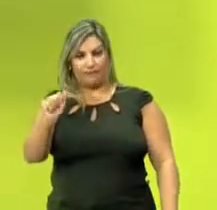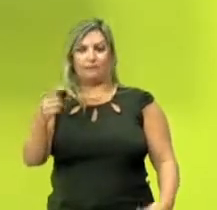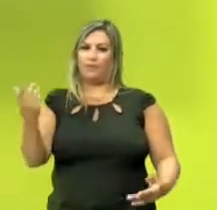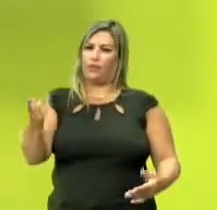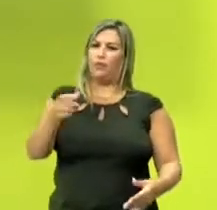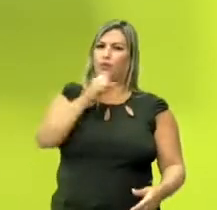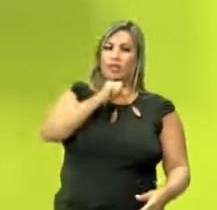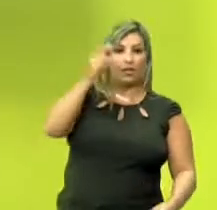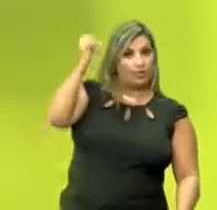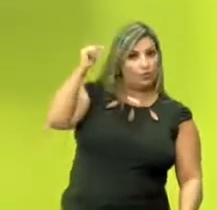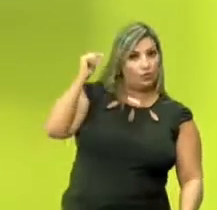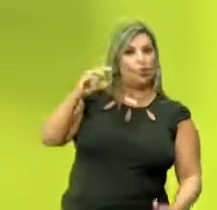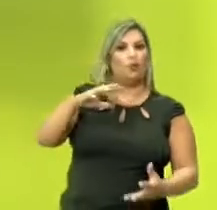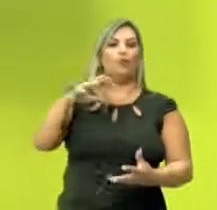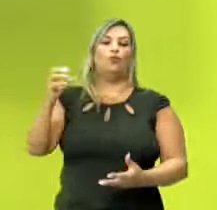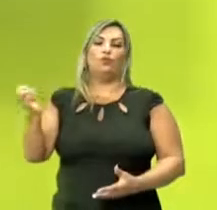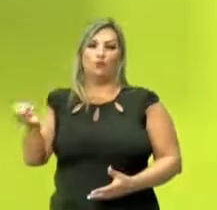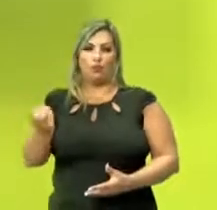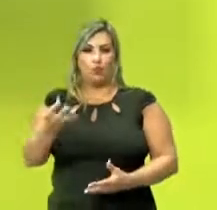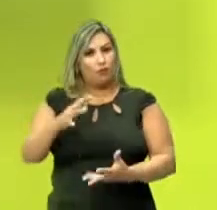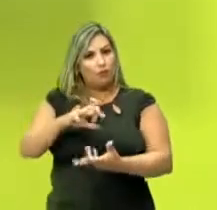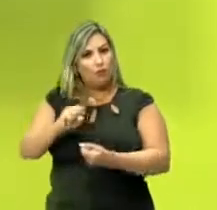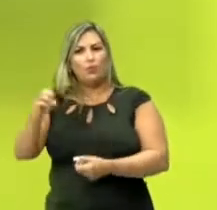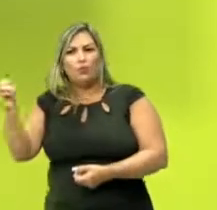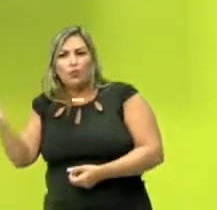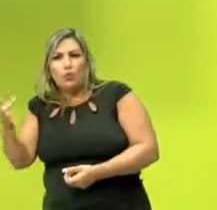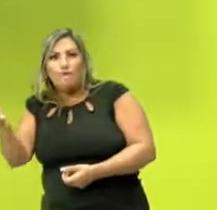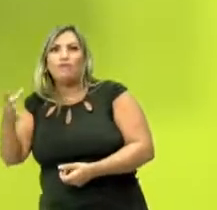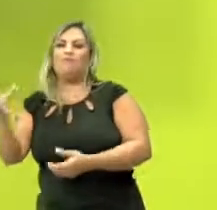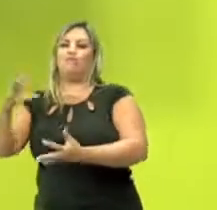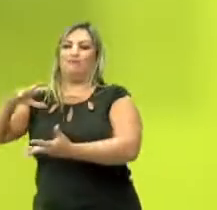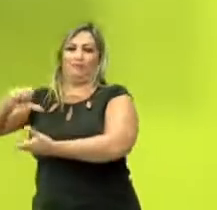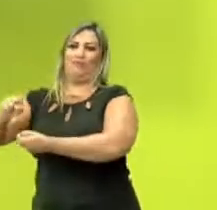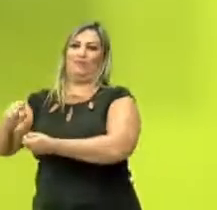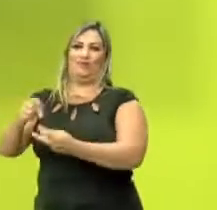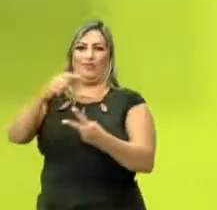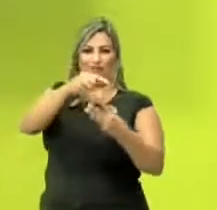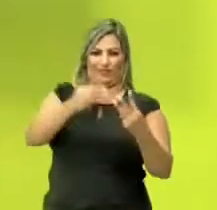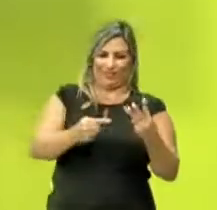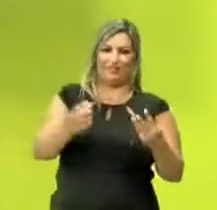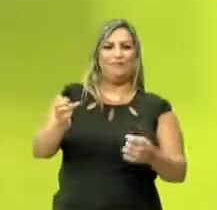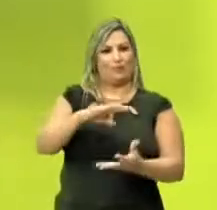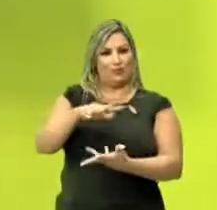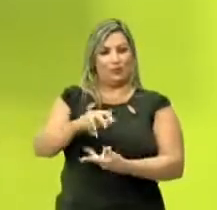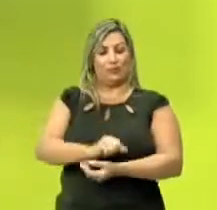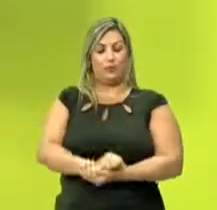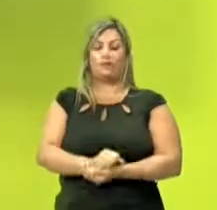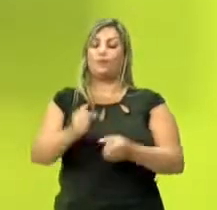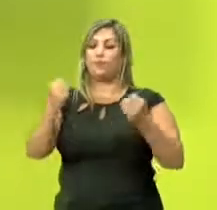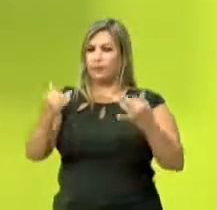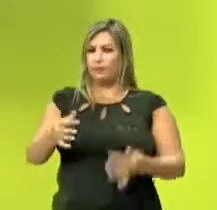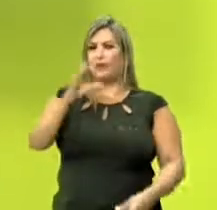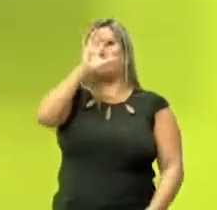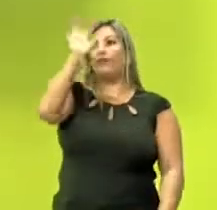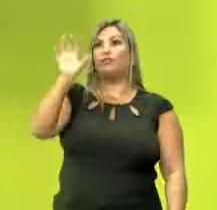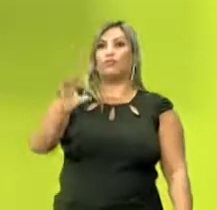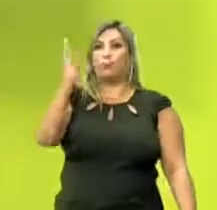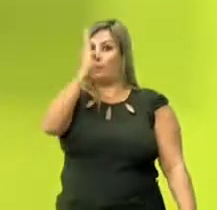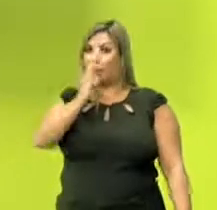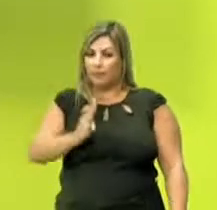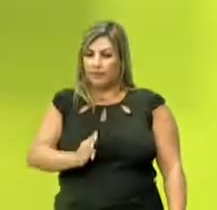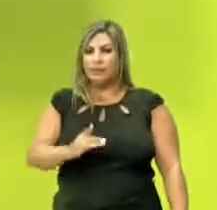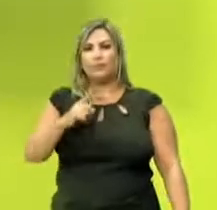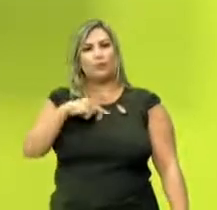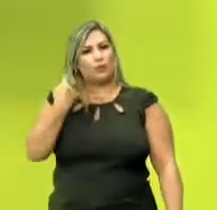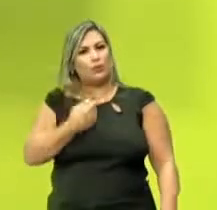o Velho Mundo, o Novo Mundo e o Novíssimo Mundo. Bem, para a gente falar sobre a regionalização brasileira,